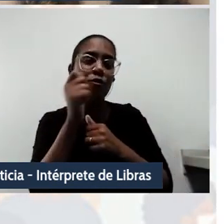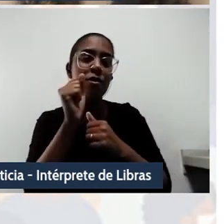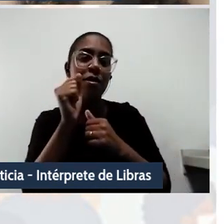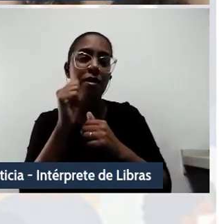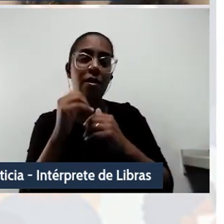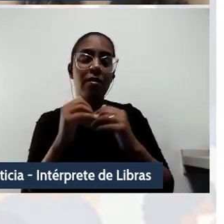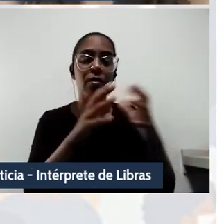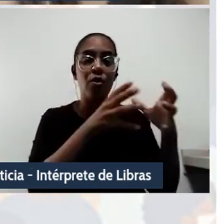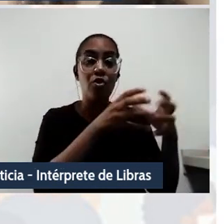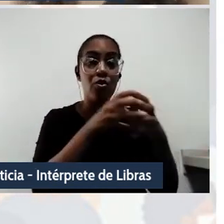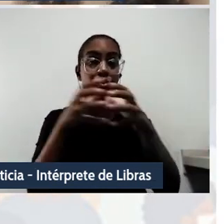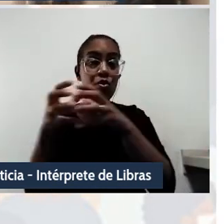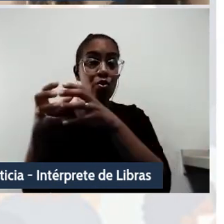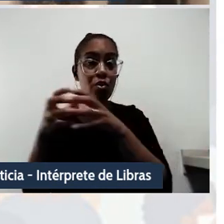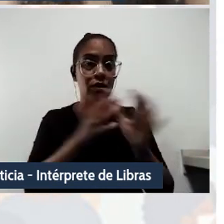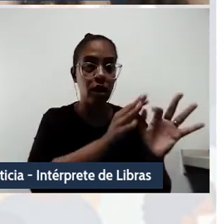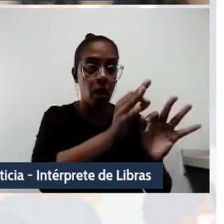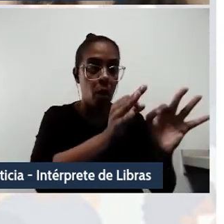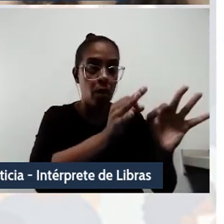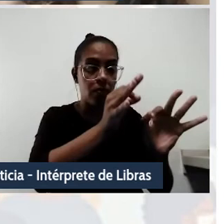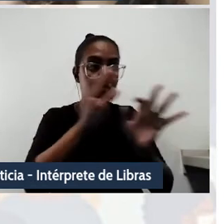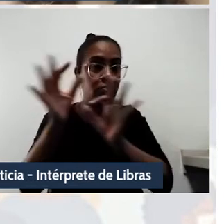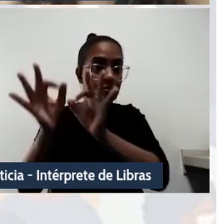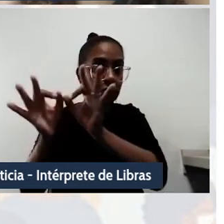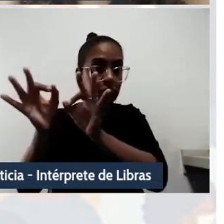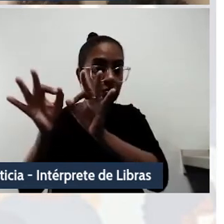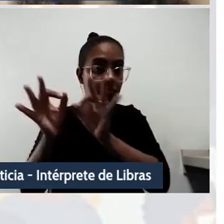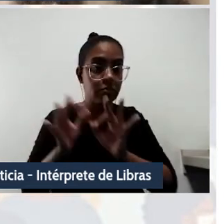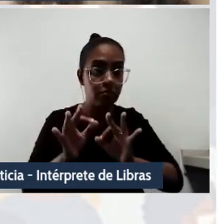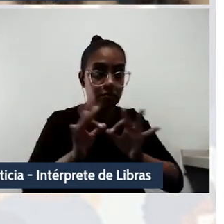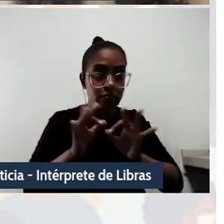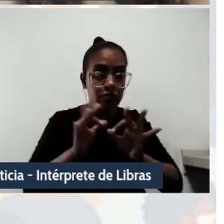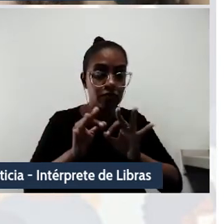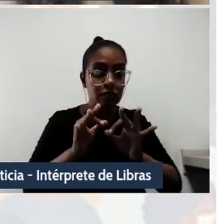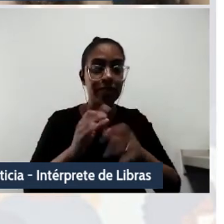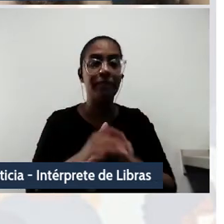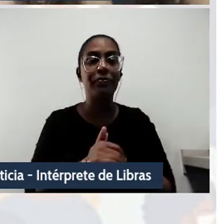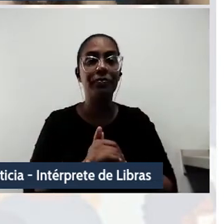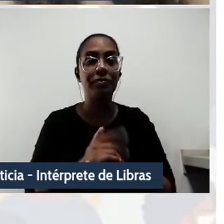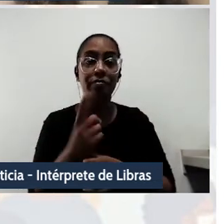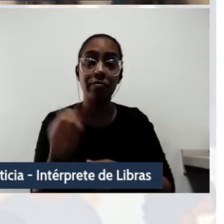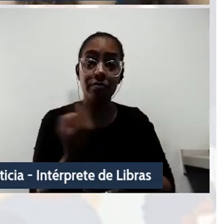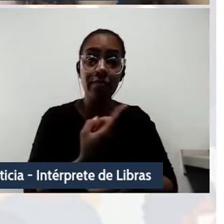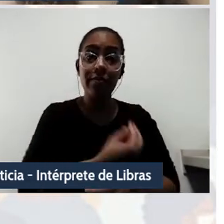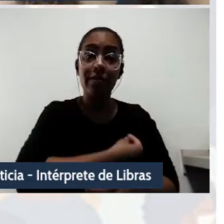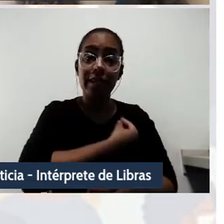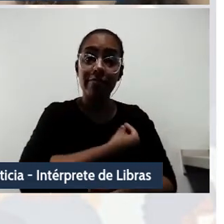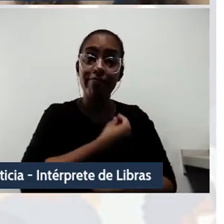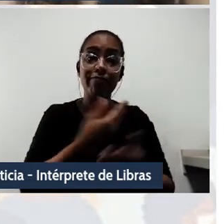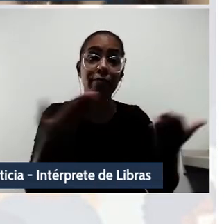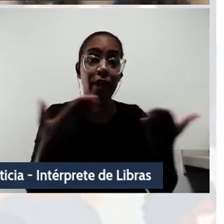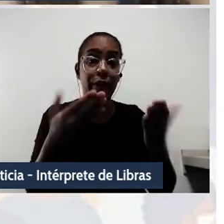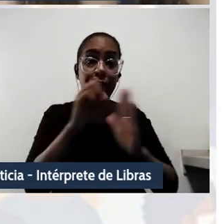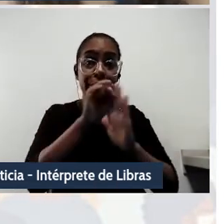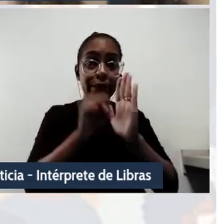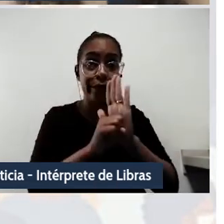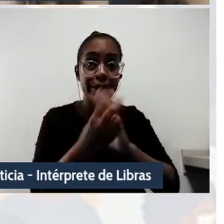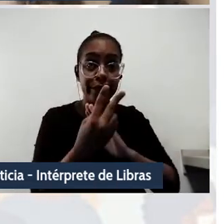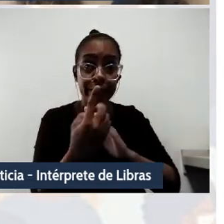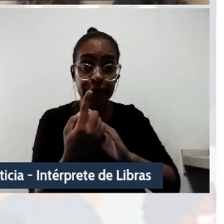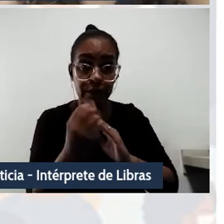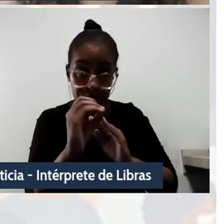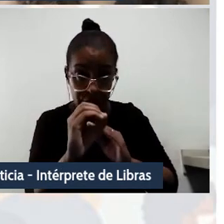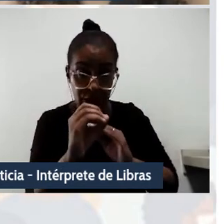comunidades, agora instáveis e contestadas, em que vivemos em pleno século XX afora e que agora